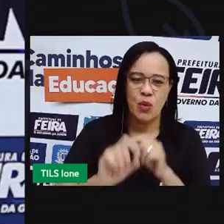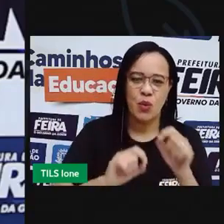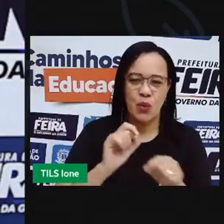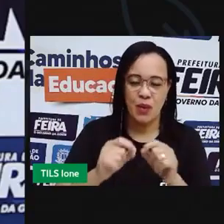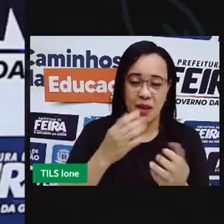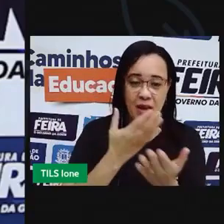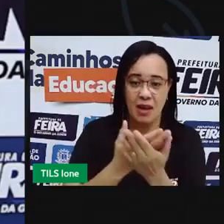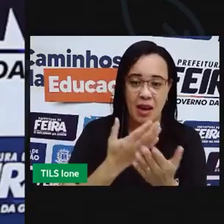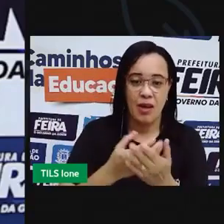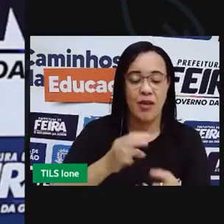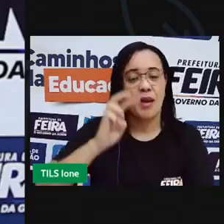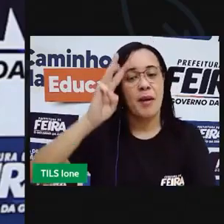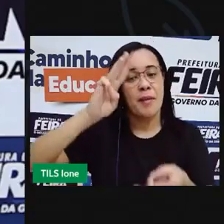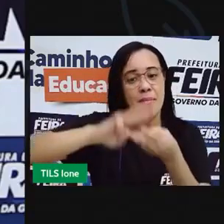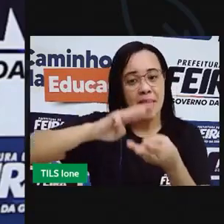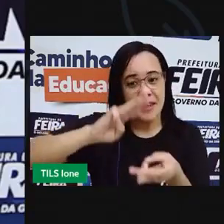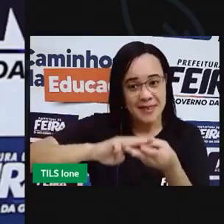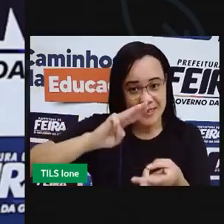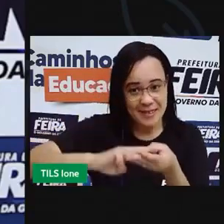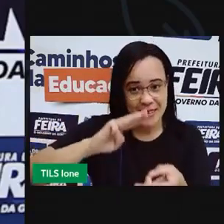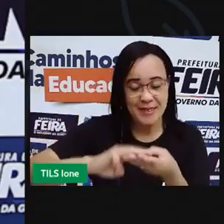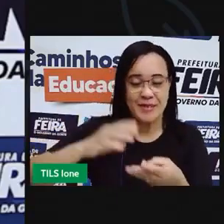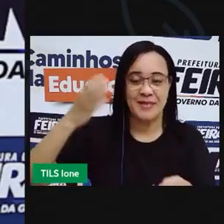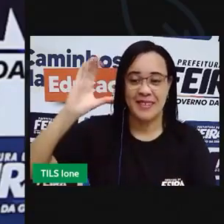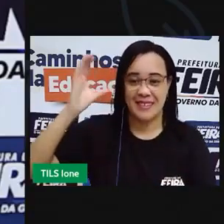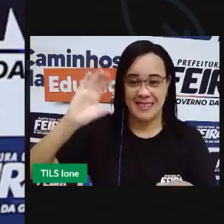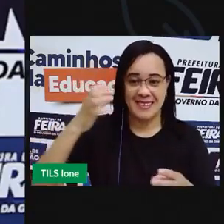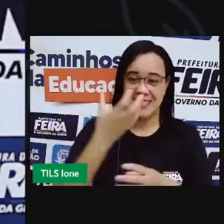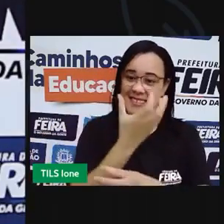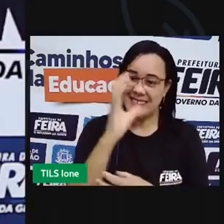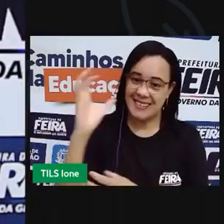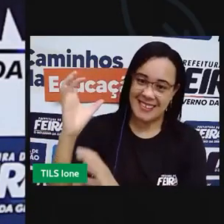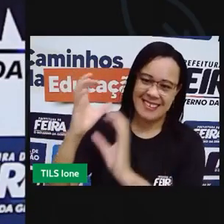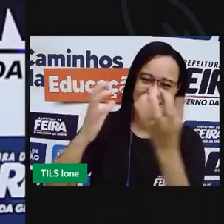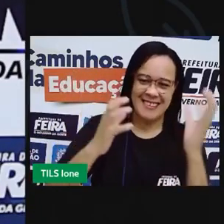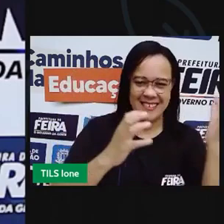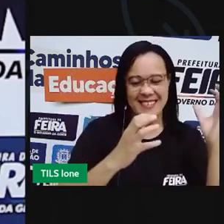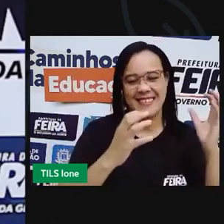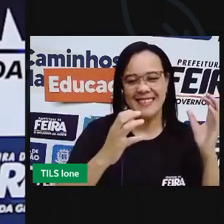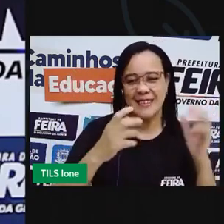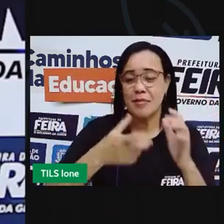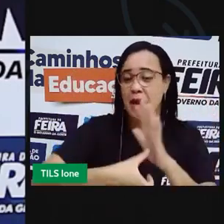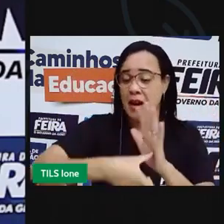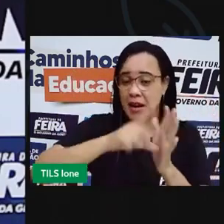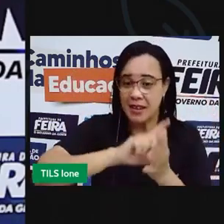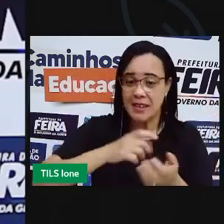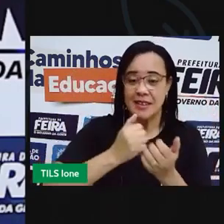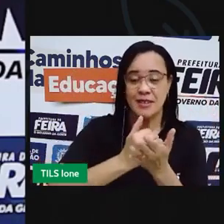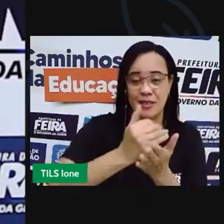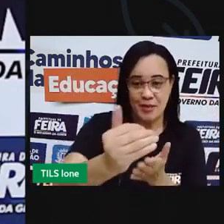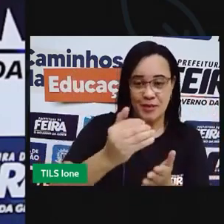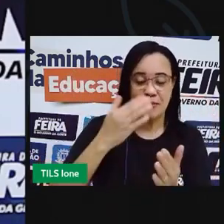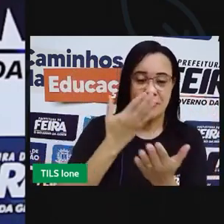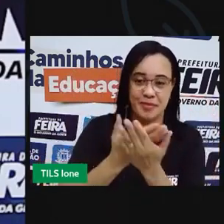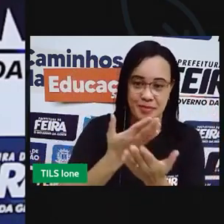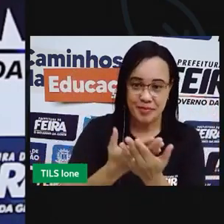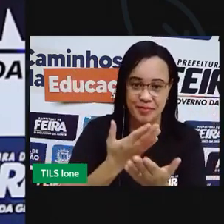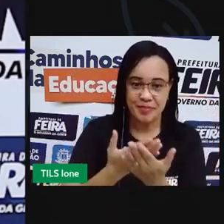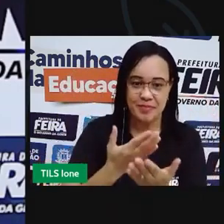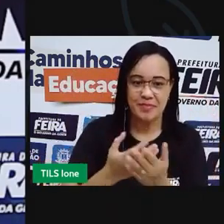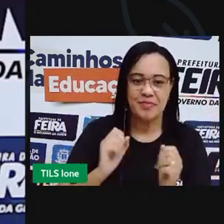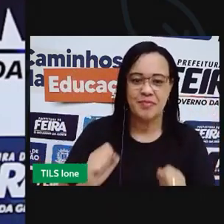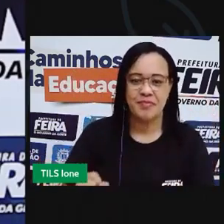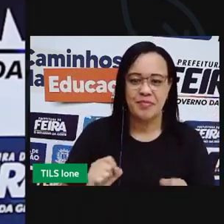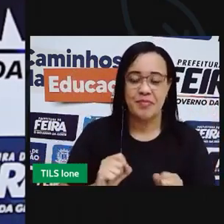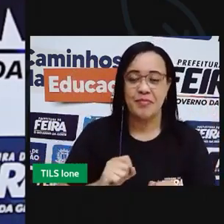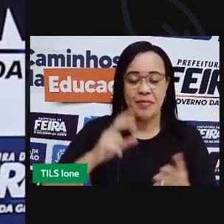aula de Matemática e Simples da Matureza. Antes de a gente começar com a nossa aula, eu quero fazer